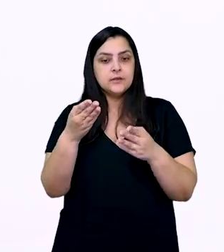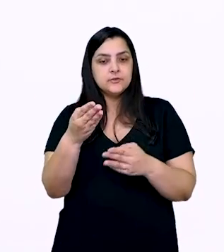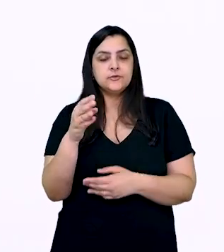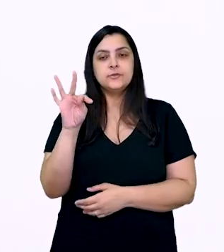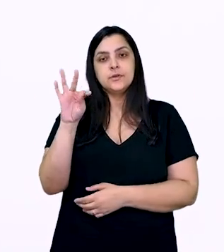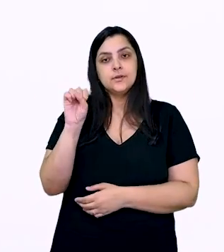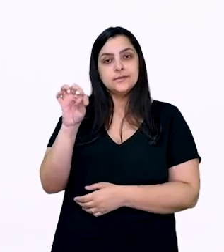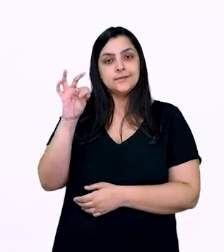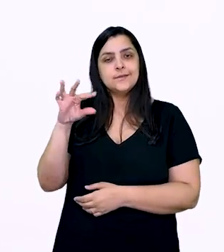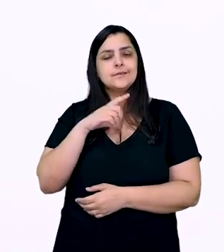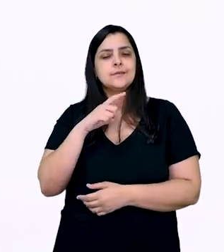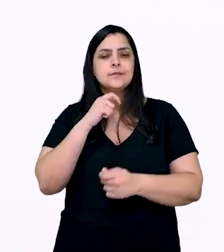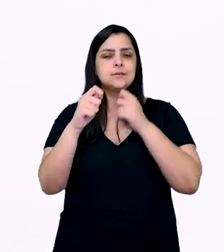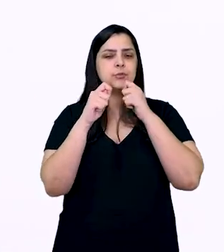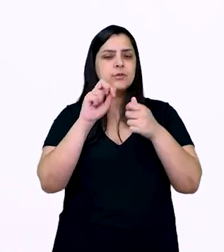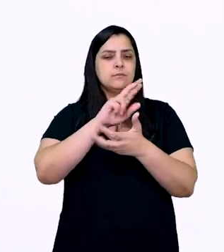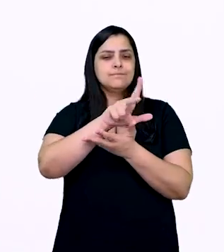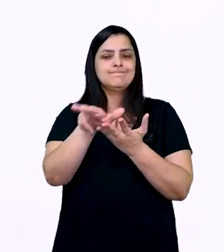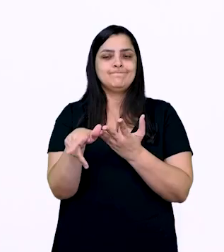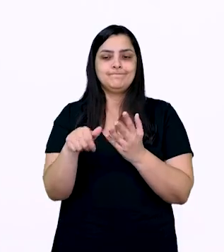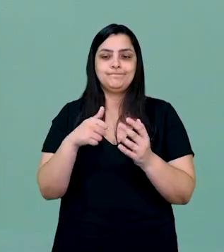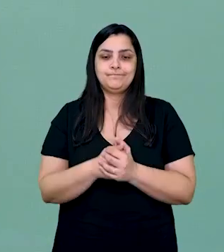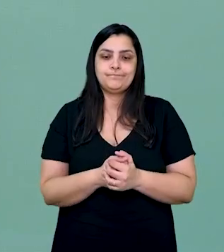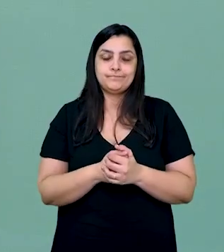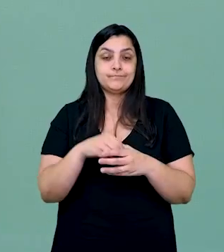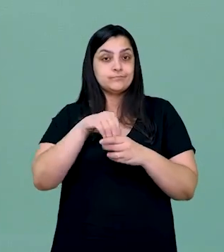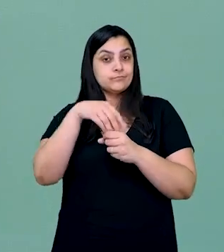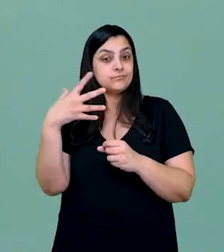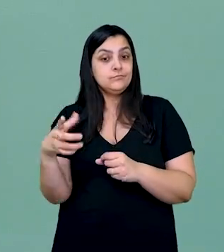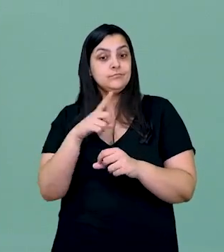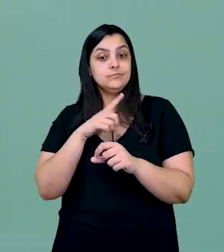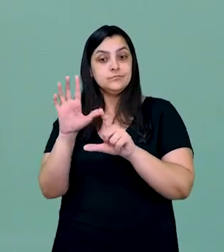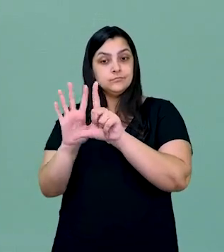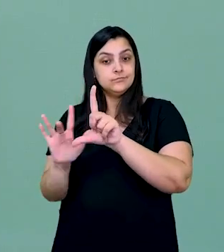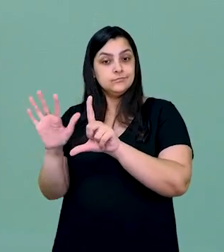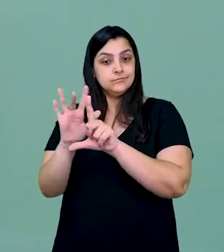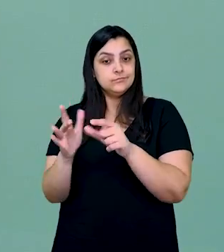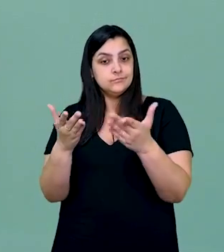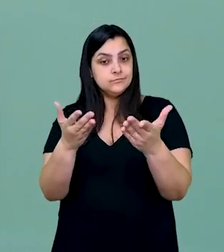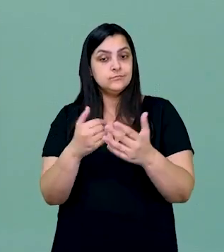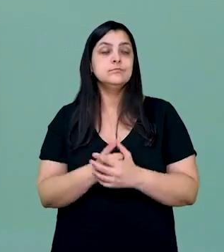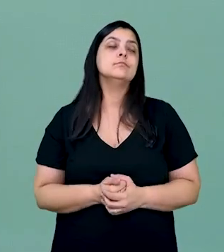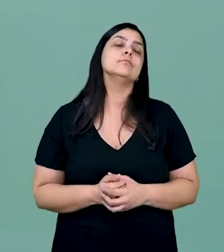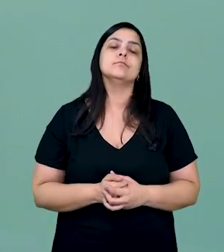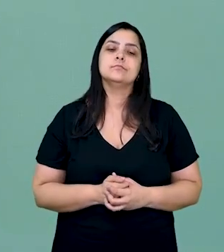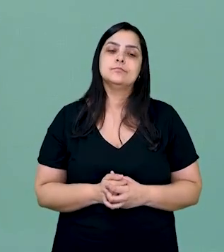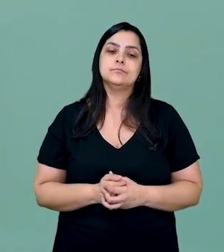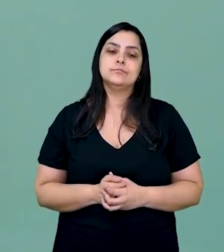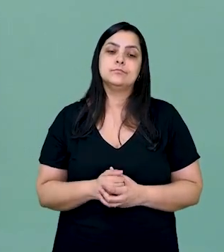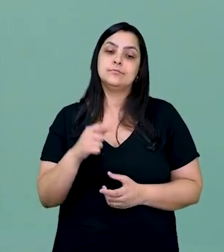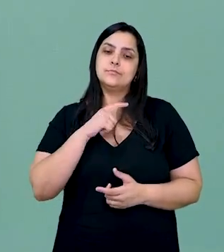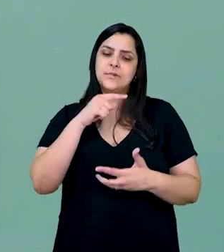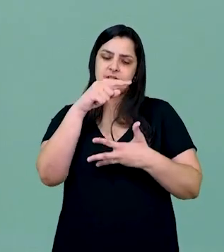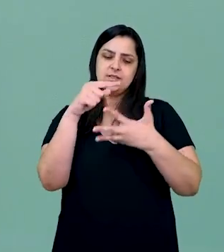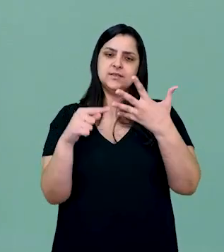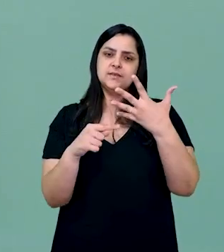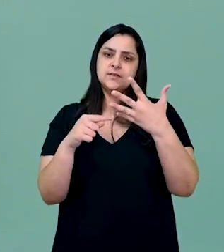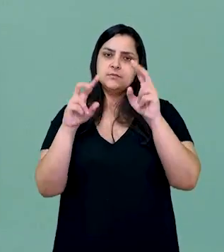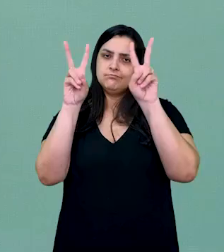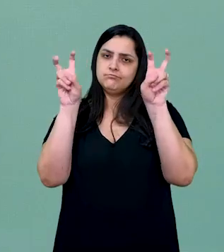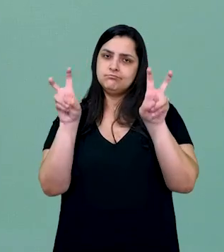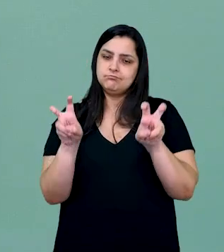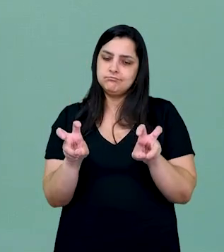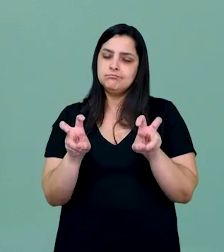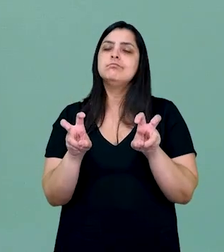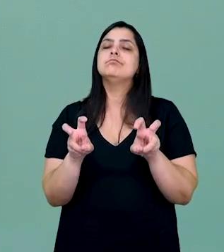do TST, que traz uma série de reportagens. Você chega ao conteúdo pelo QR Code que aparece na tela. A série conta com cinco